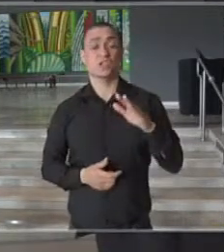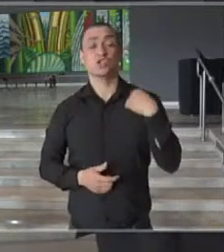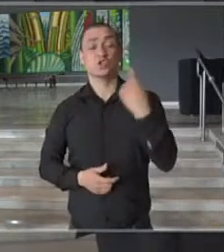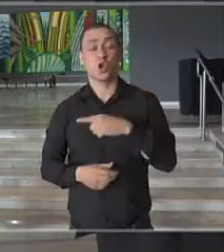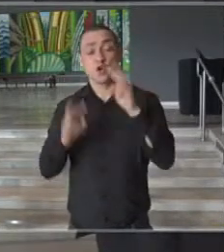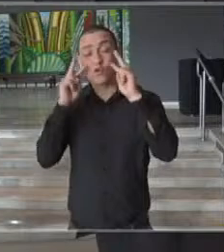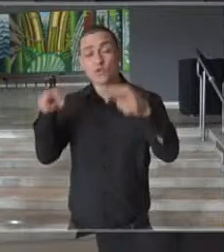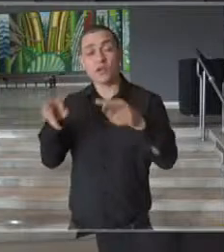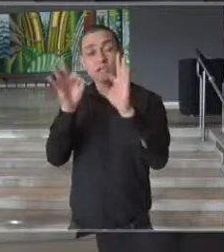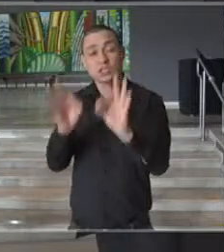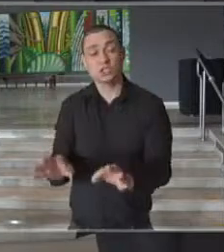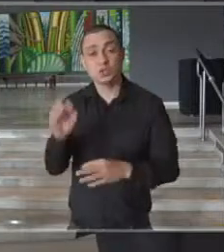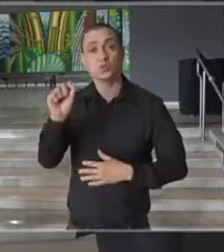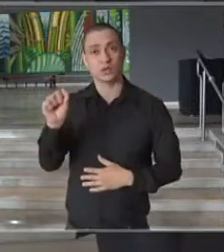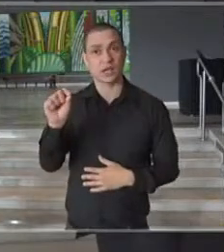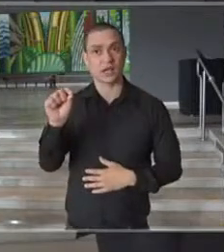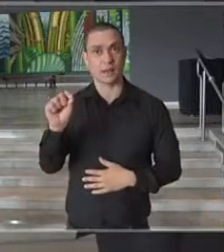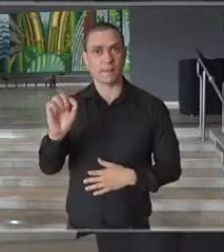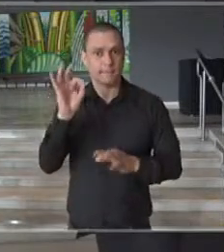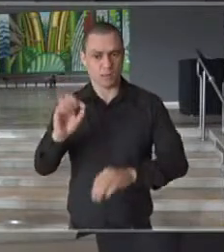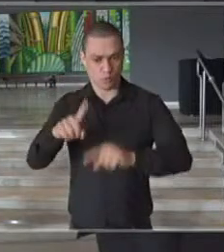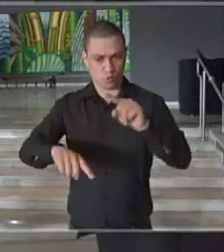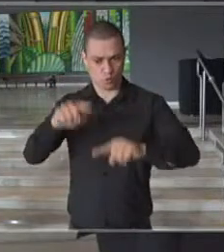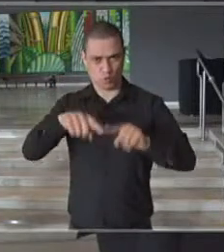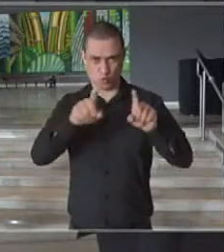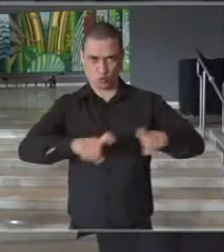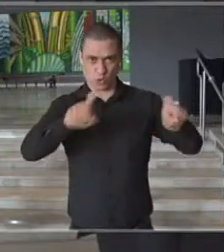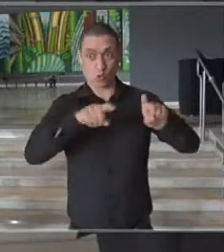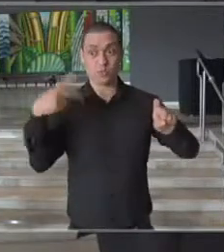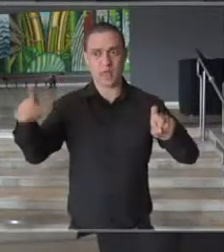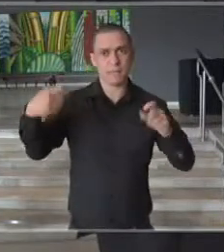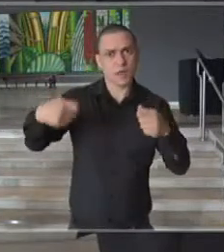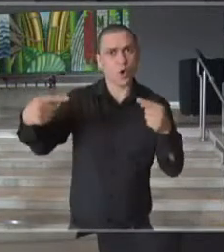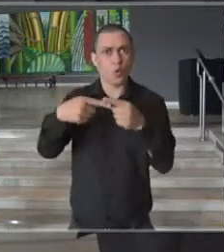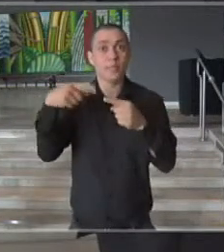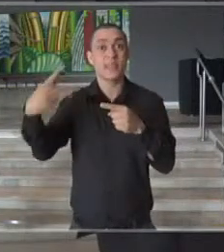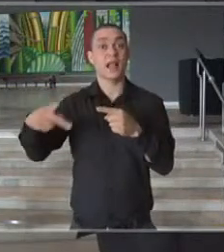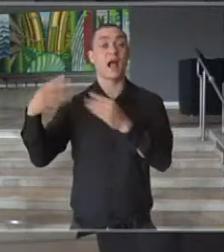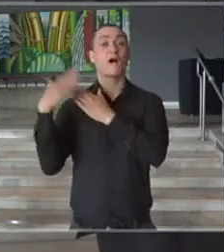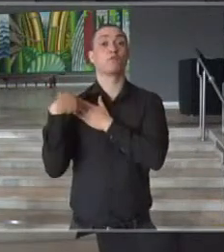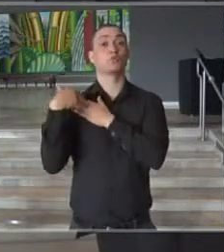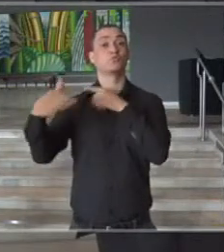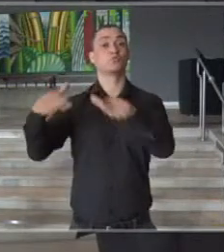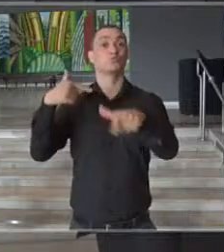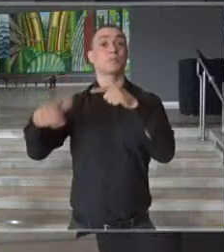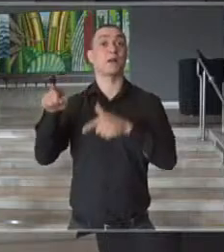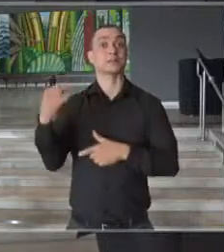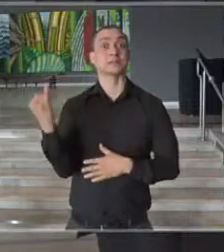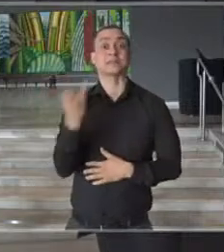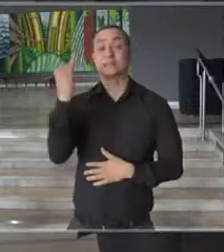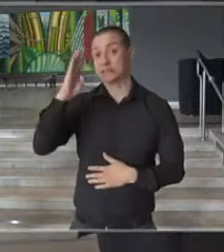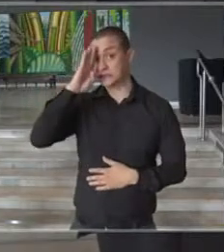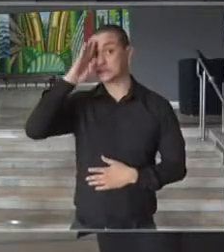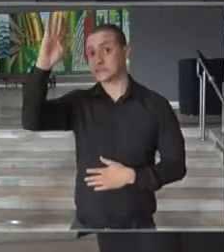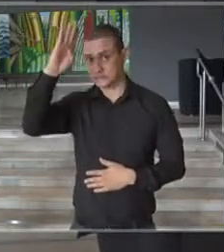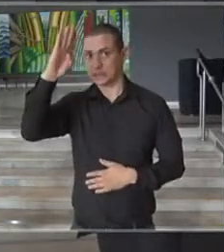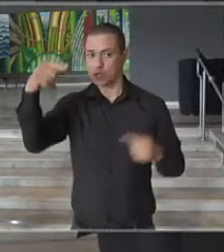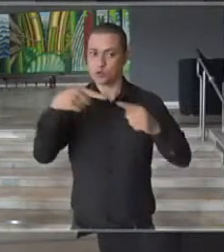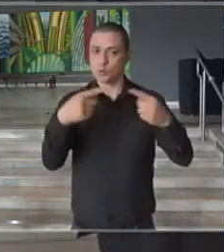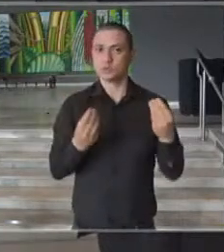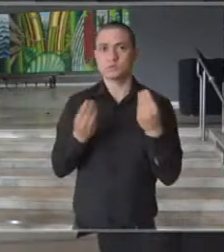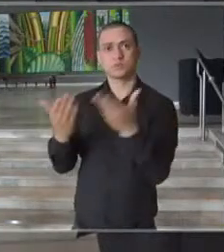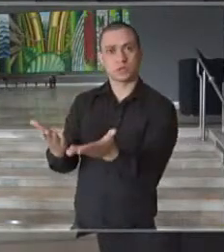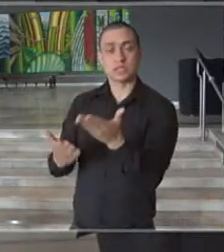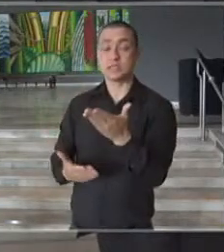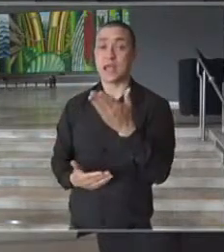olhando para garantir aquilo que é um equipamento necessário para as funções que nós hoje entendemos como primordiais e é um passo